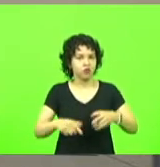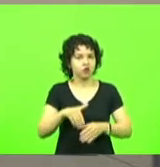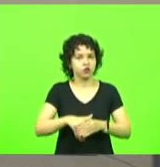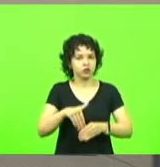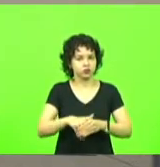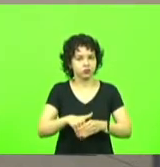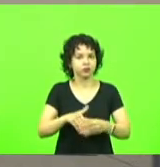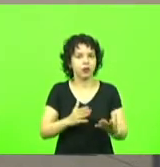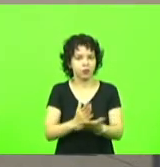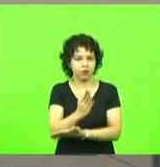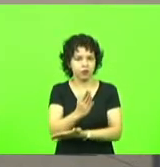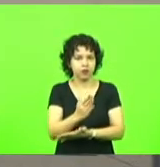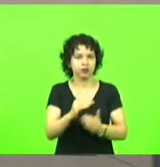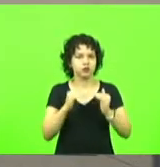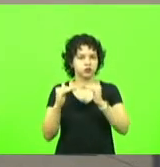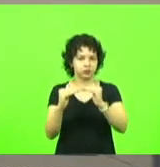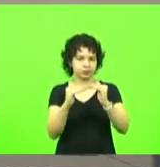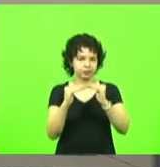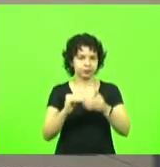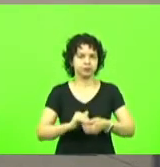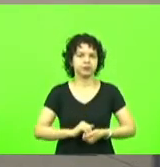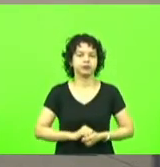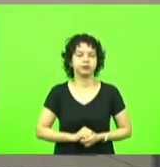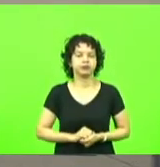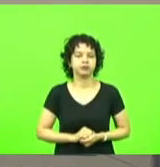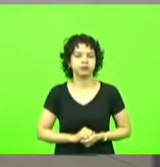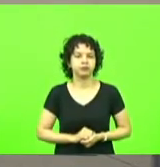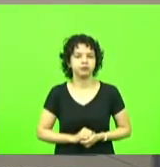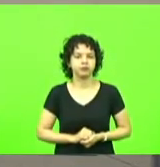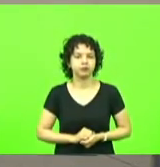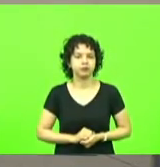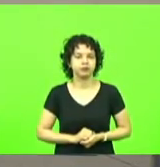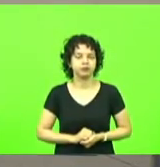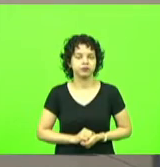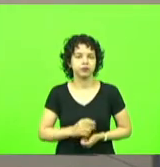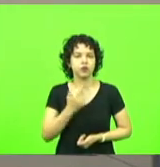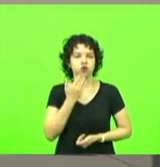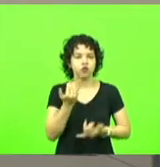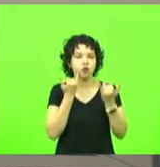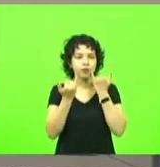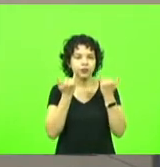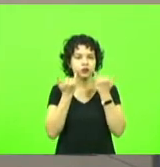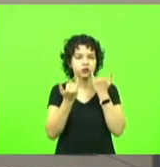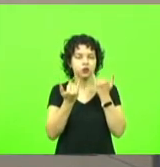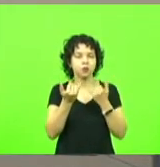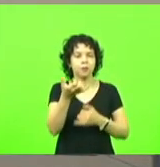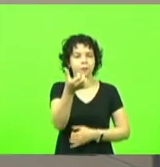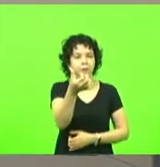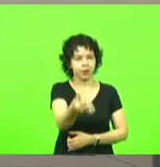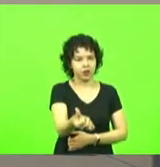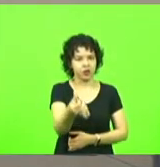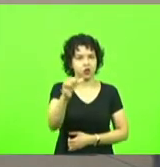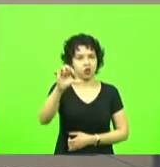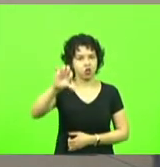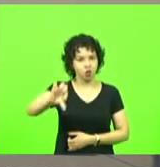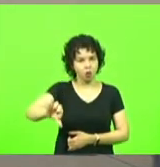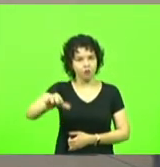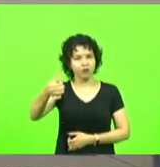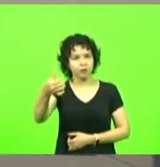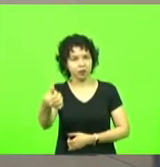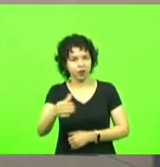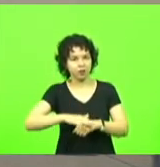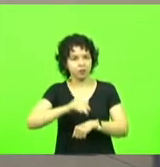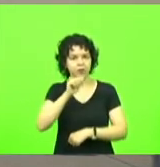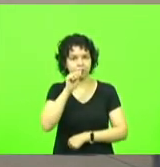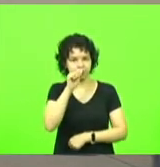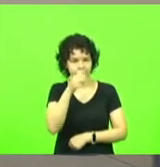aprovado por unanimidade pedido de informação número 696 deputado João Amin